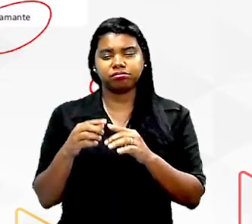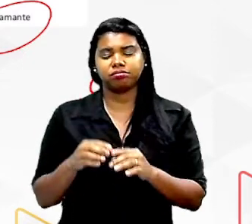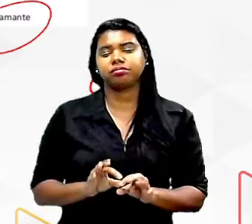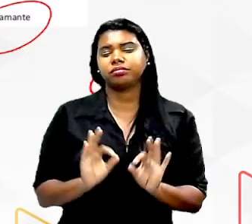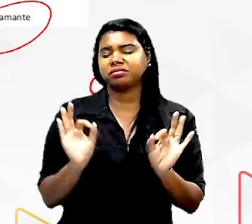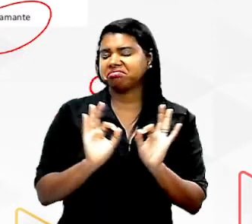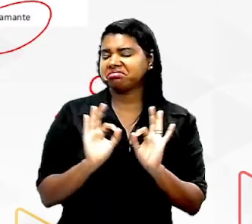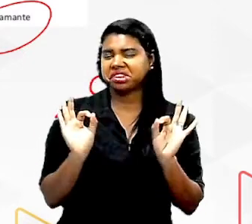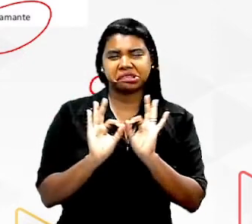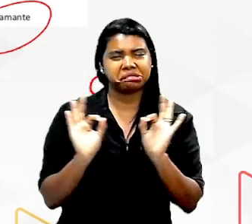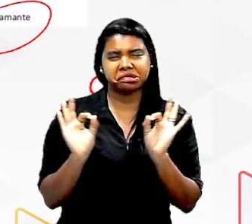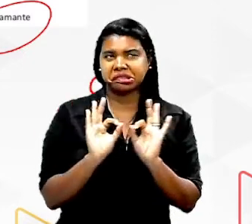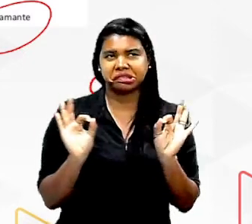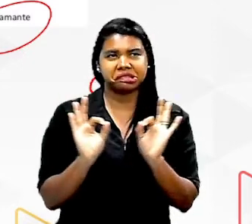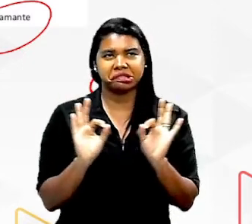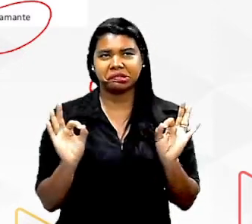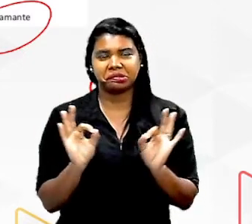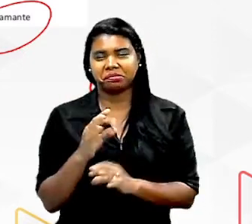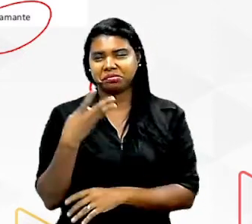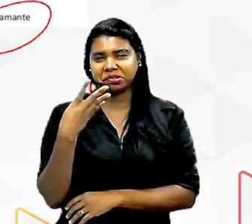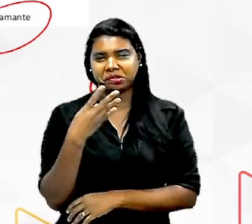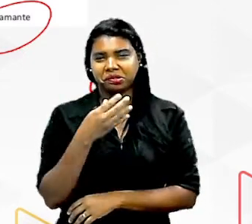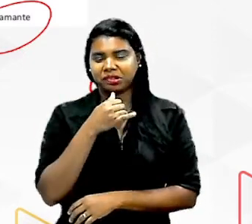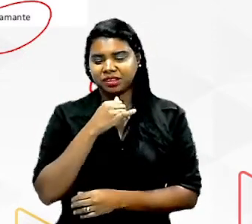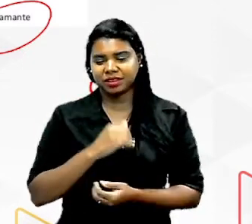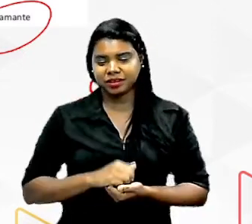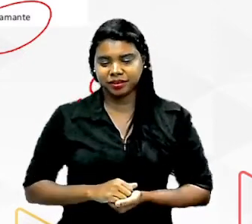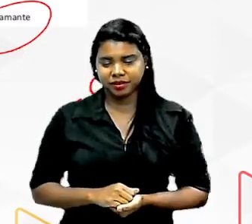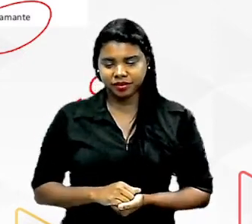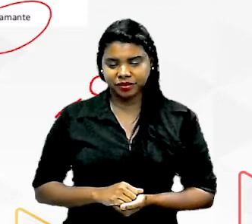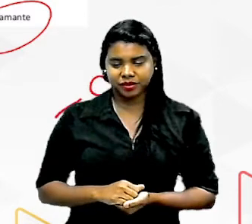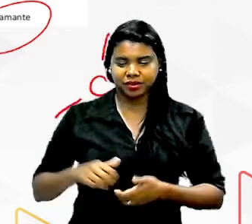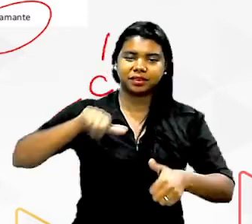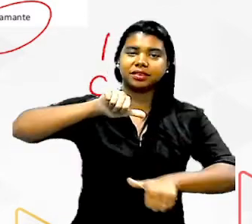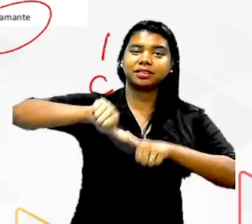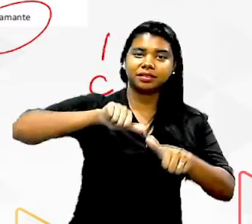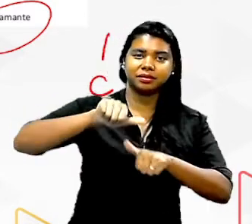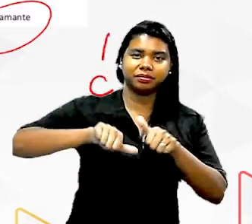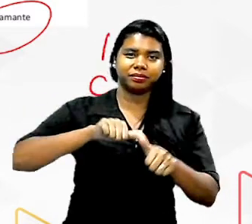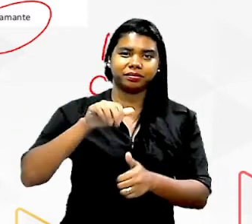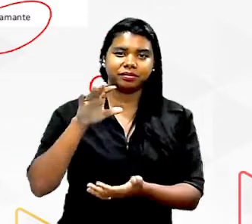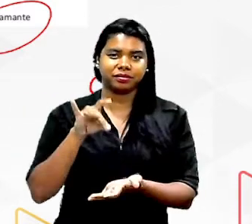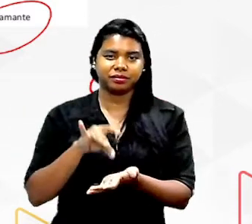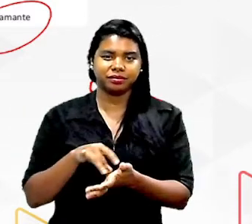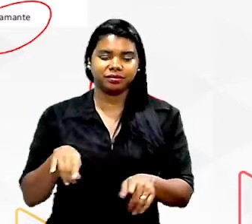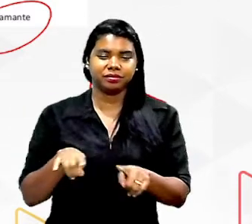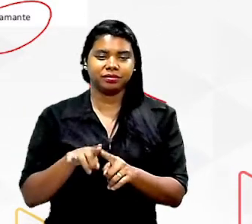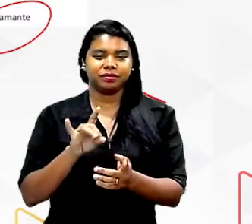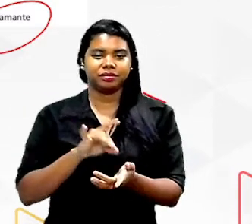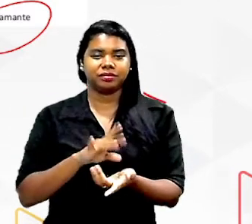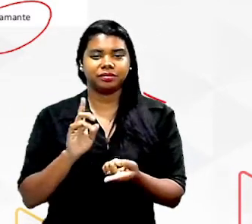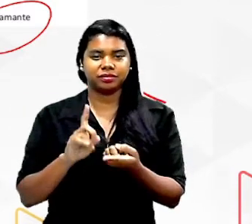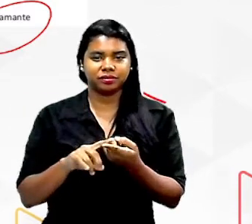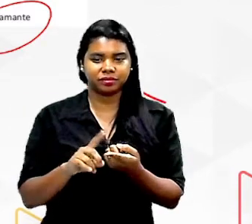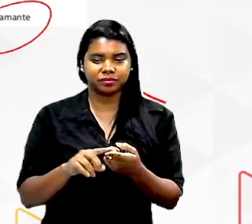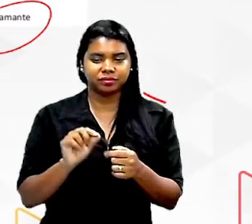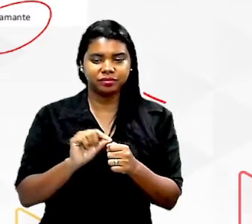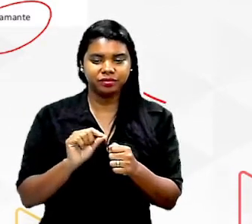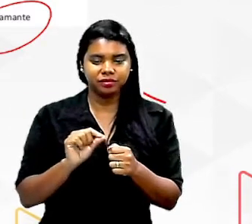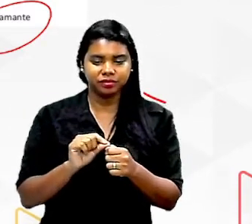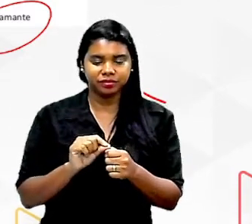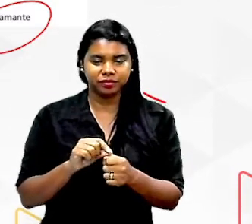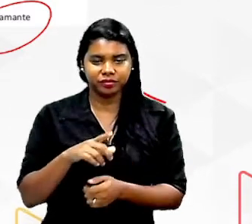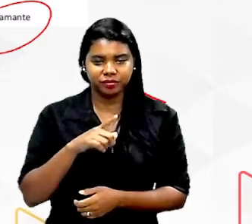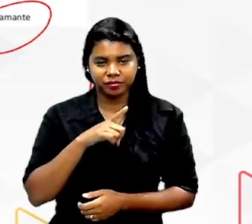quatro aliás perdão e aí o fato de eu mudar esses tipos de ligações é o que faz com que eu tenha